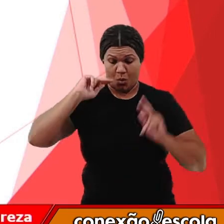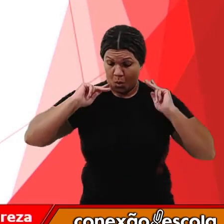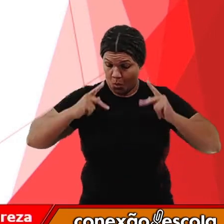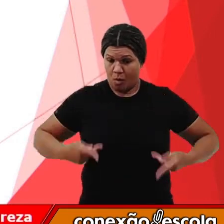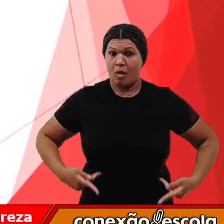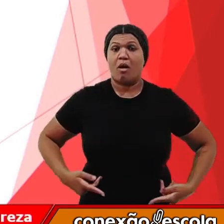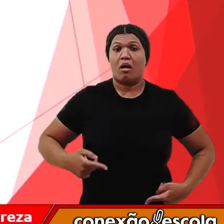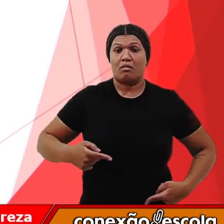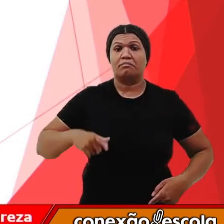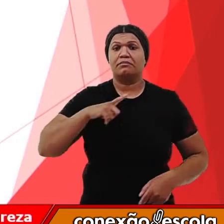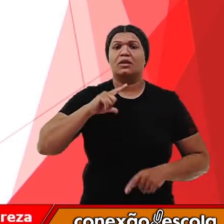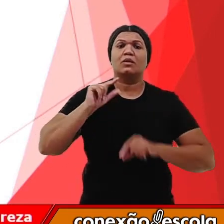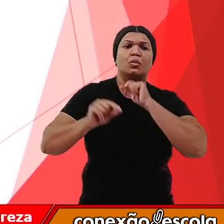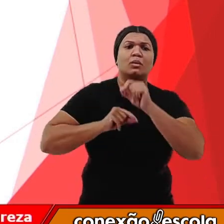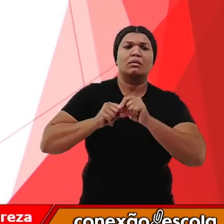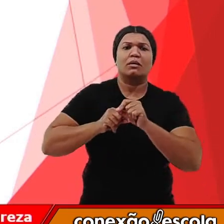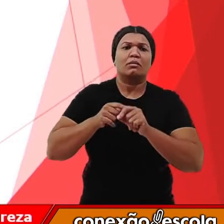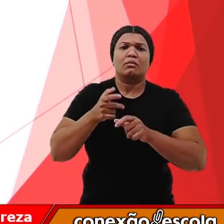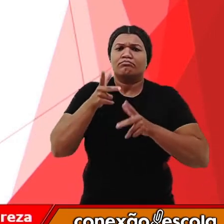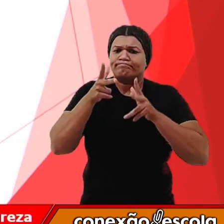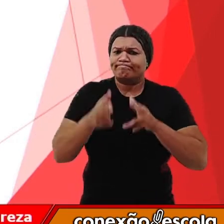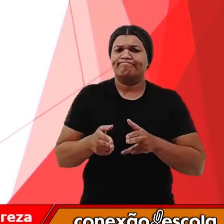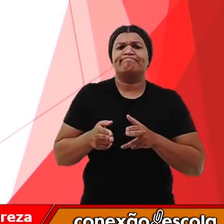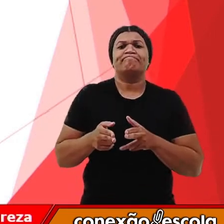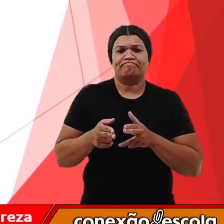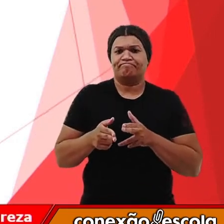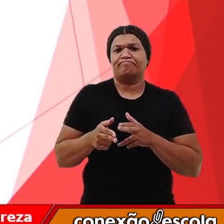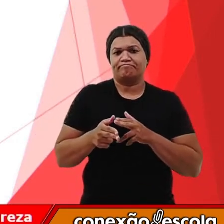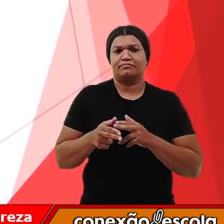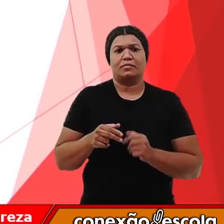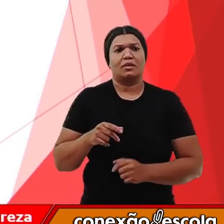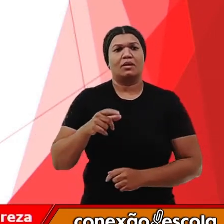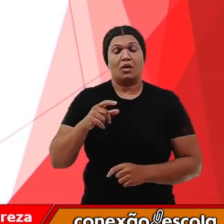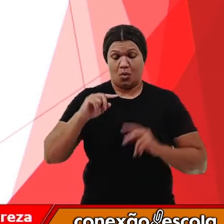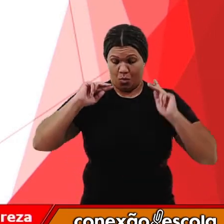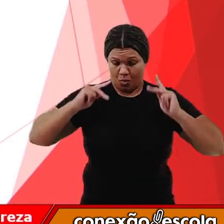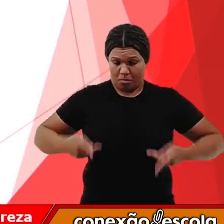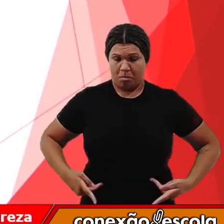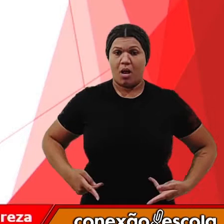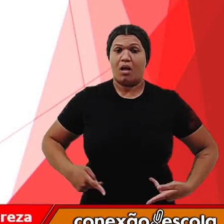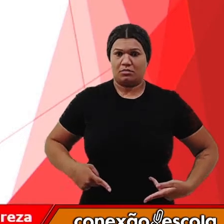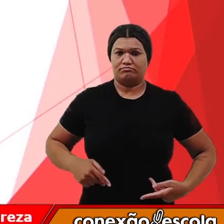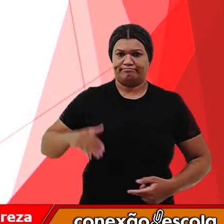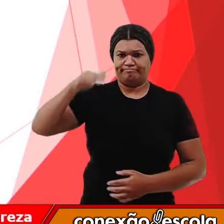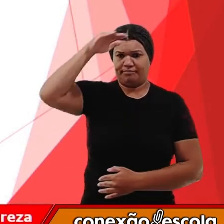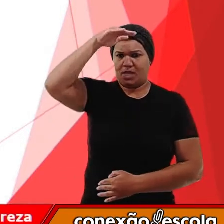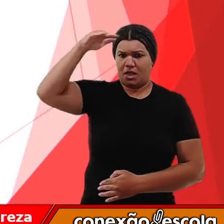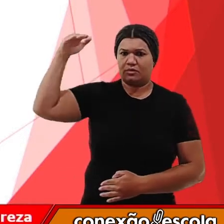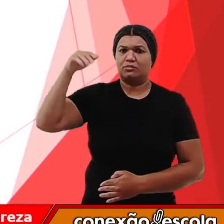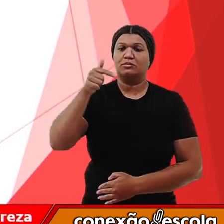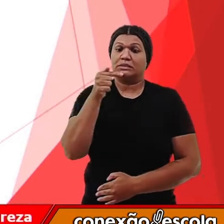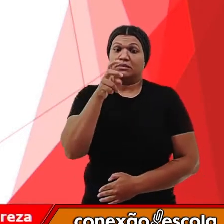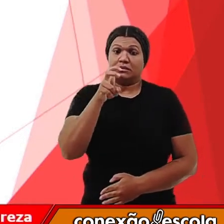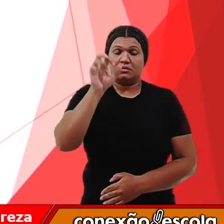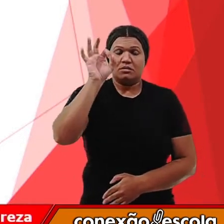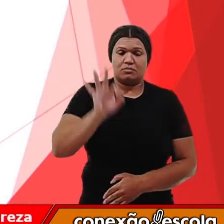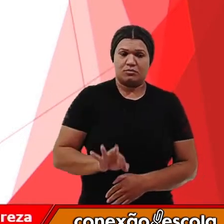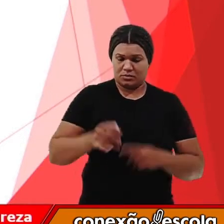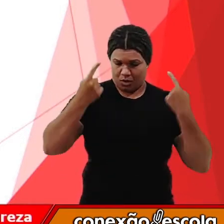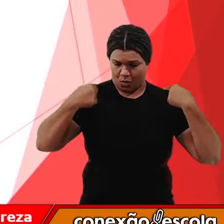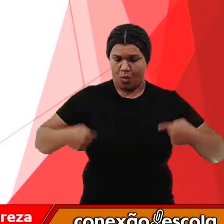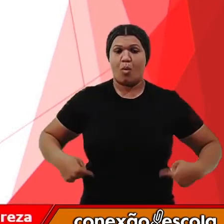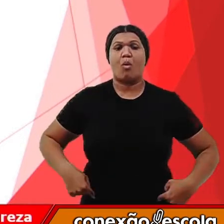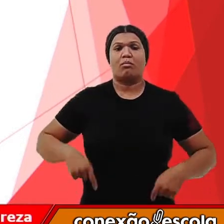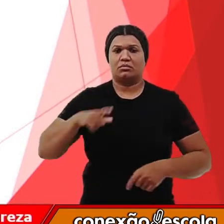aproximadamente essa mesma proporção, ou seja, num ser humano adulto, cerca de 75% do corpo